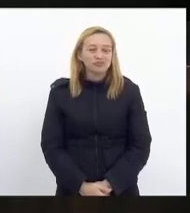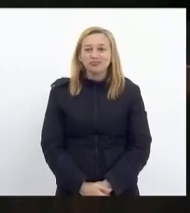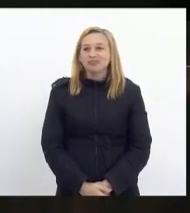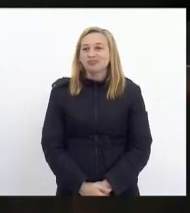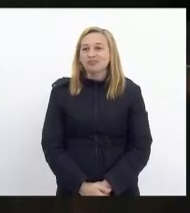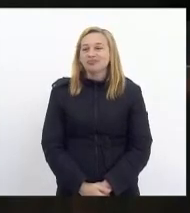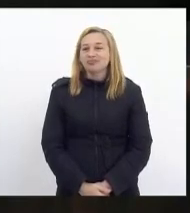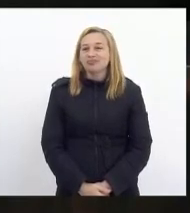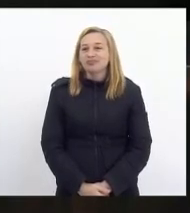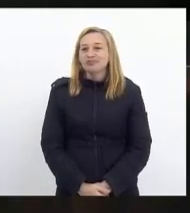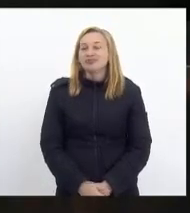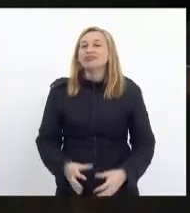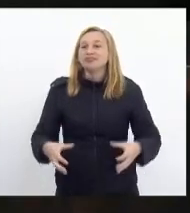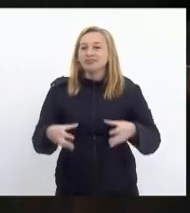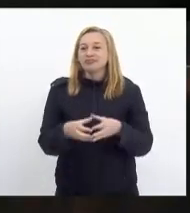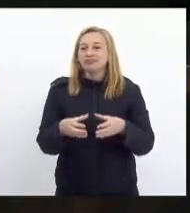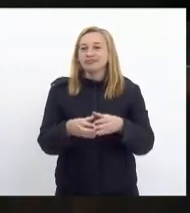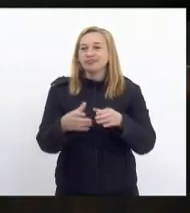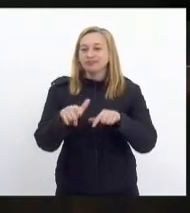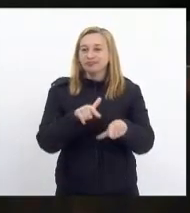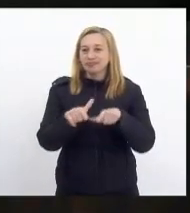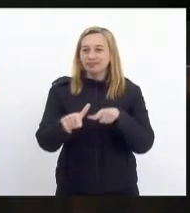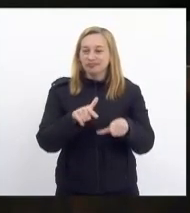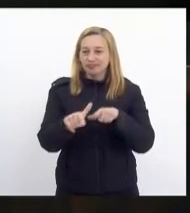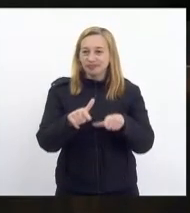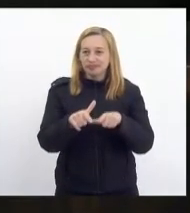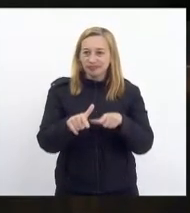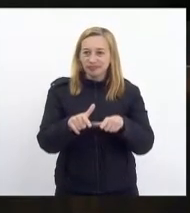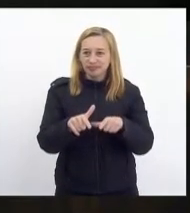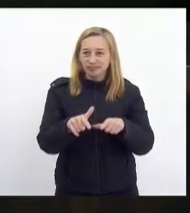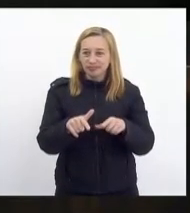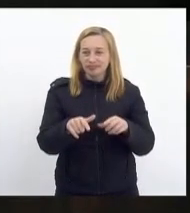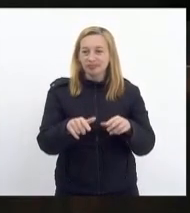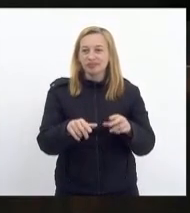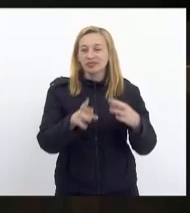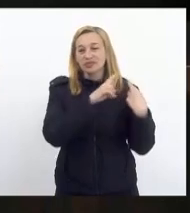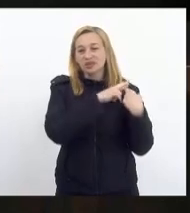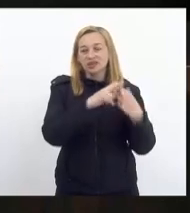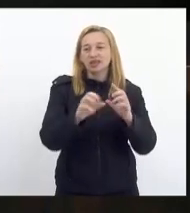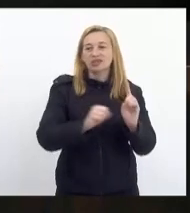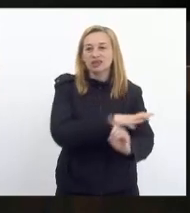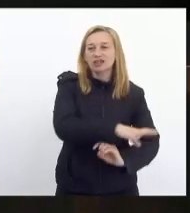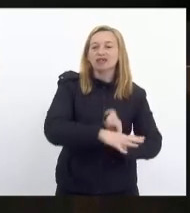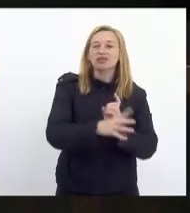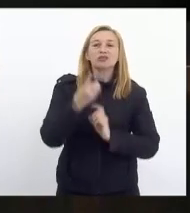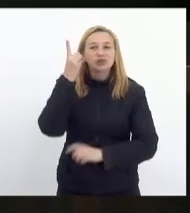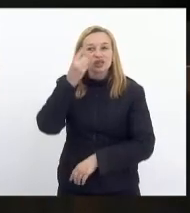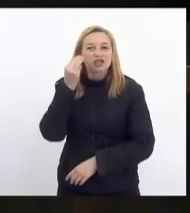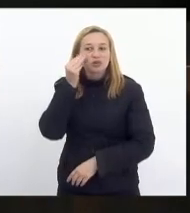Para emitir parecer pela Comissão de Trabalho, Legislação Social e Seguridade Social, o deputado Mônica Francisco.